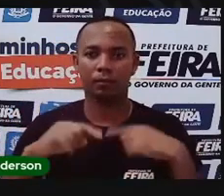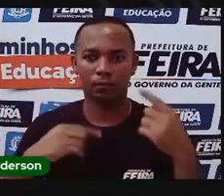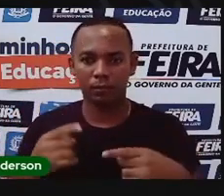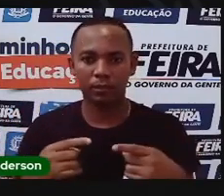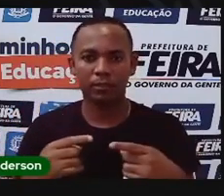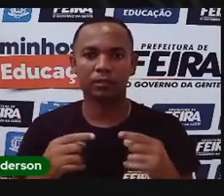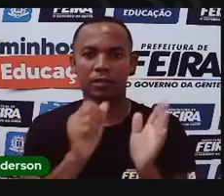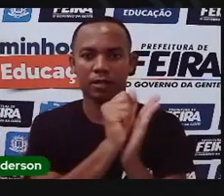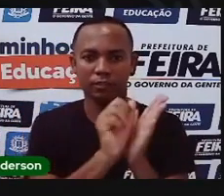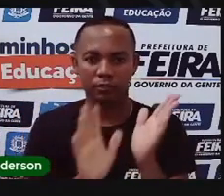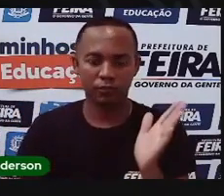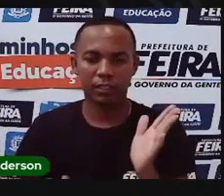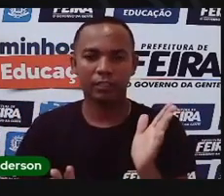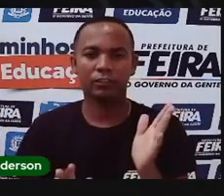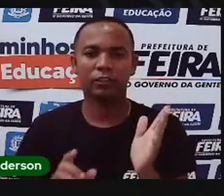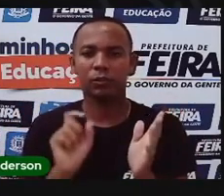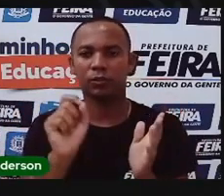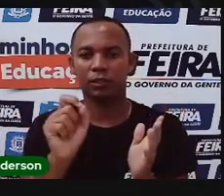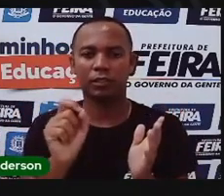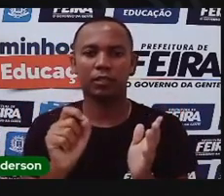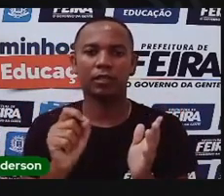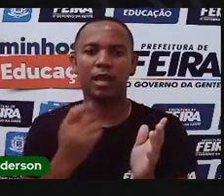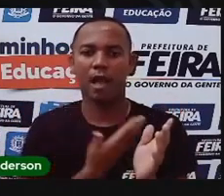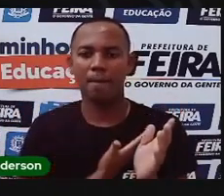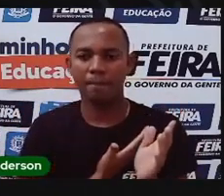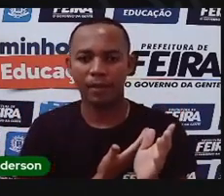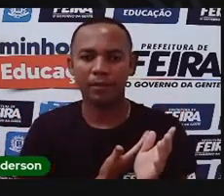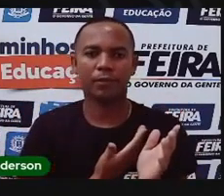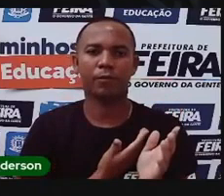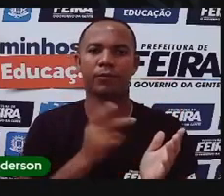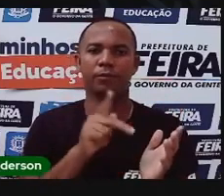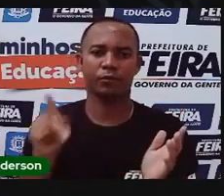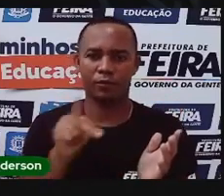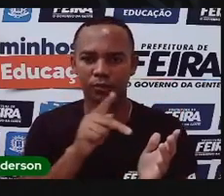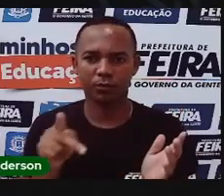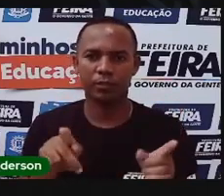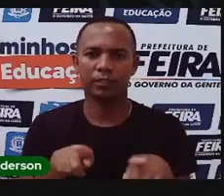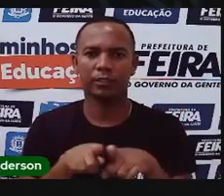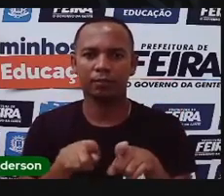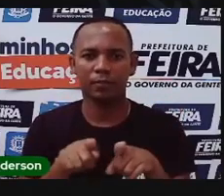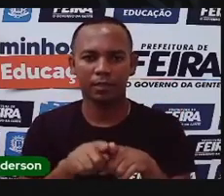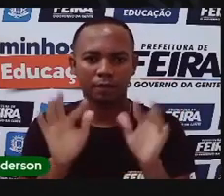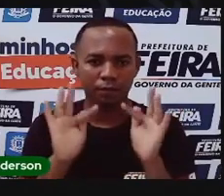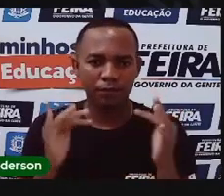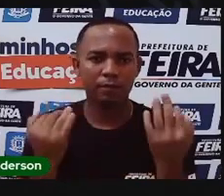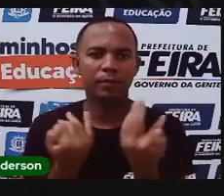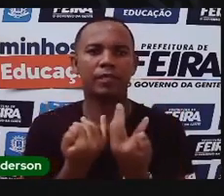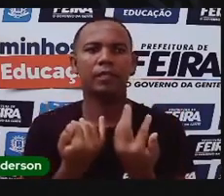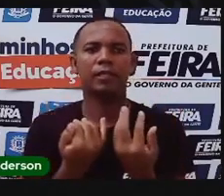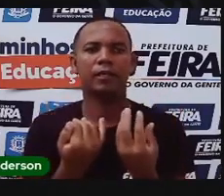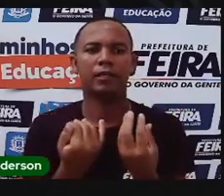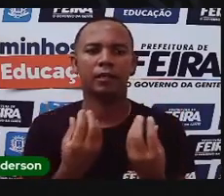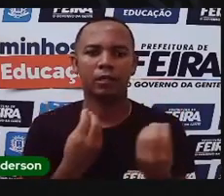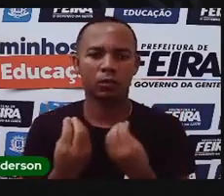o você vai fazer? Socializar nas redes sociais com seus amigos, com seu professor, se for possível, com seus familiares, com o